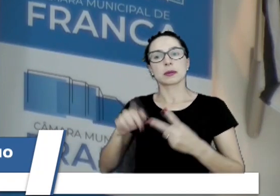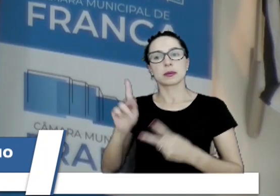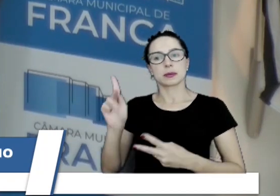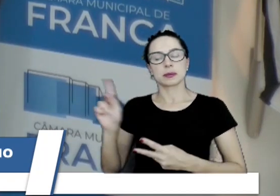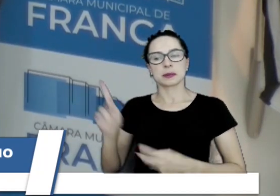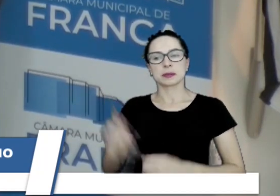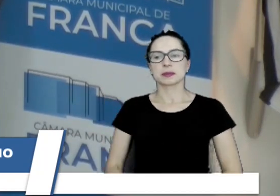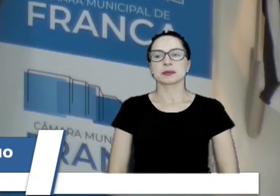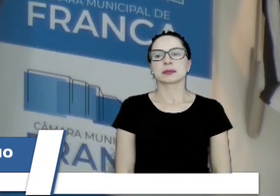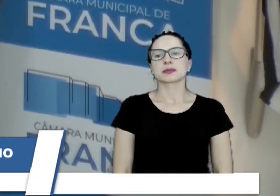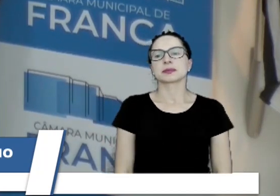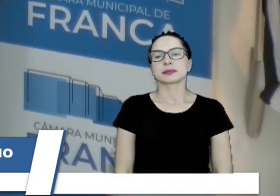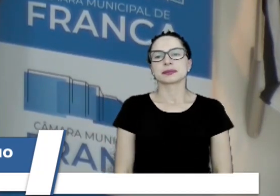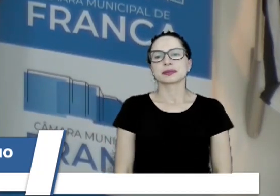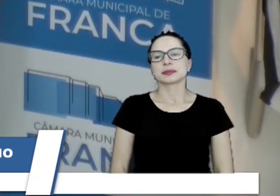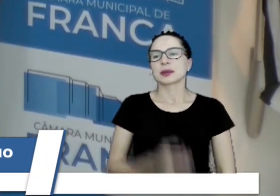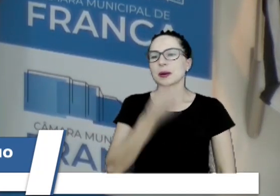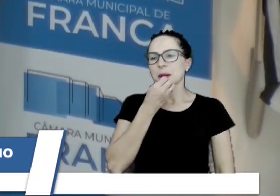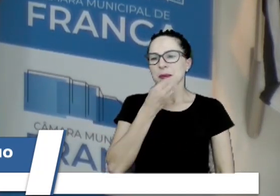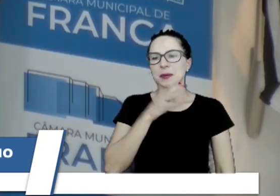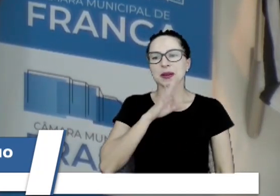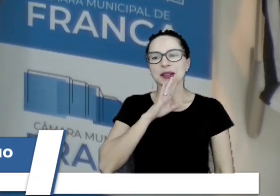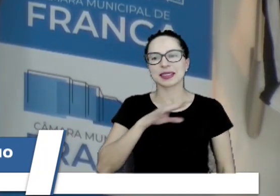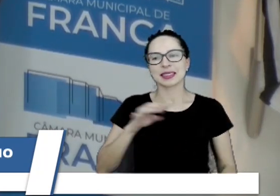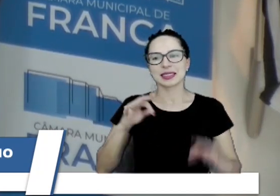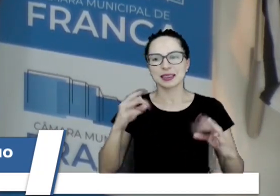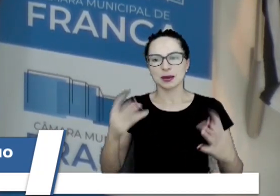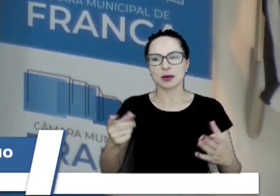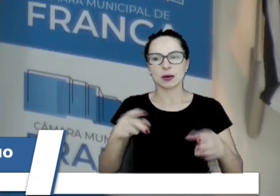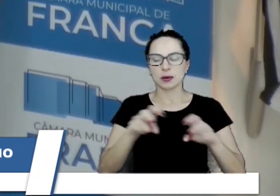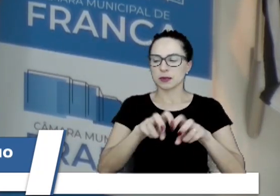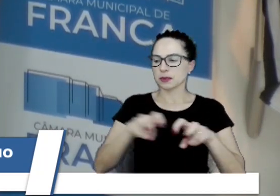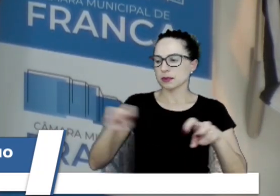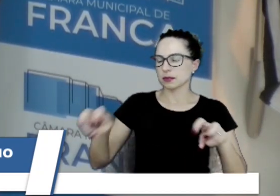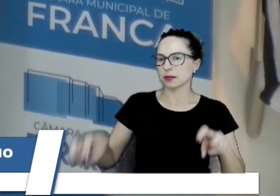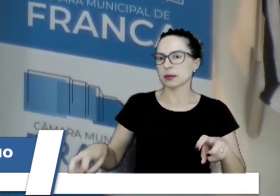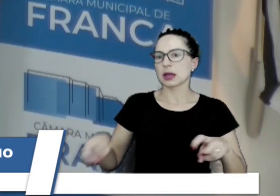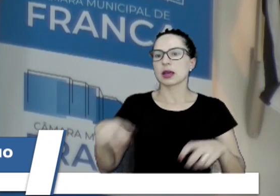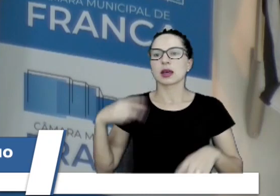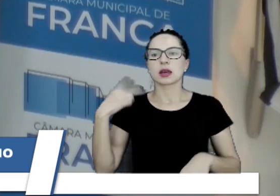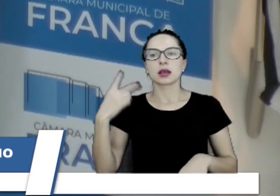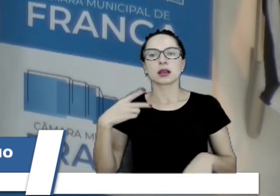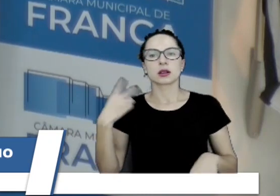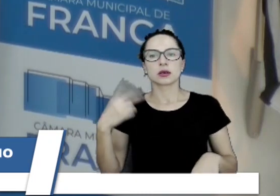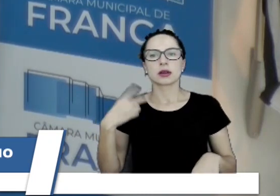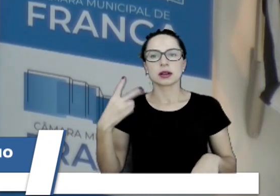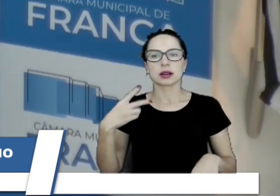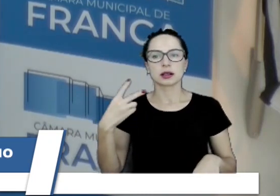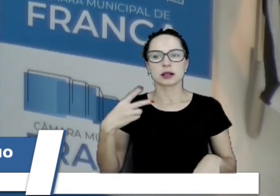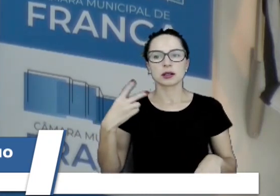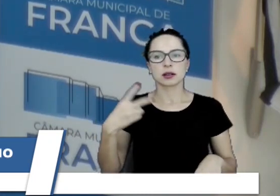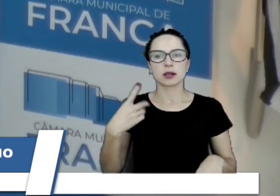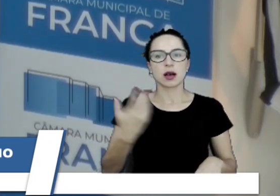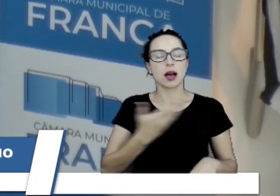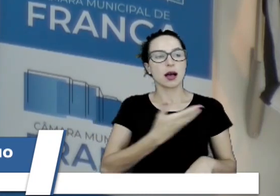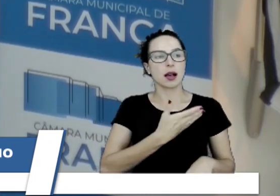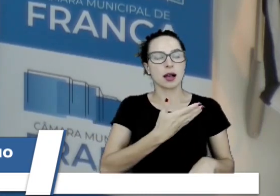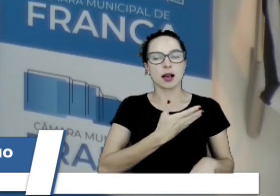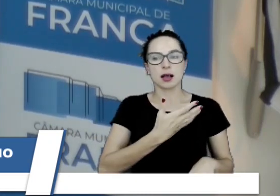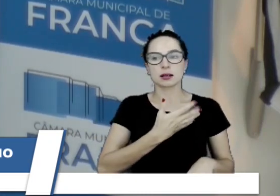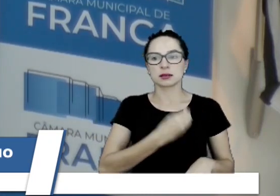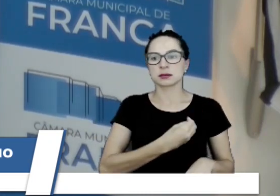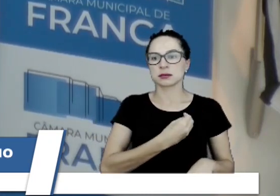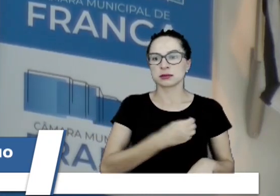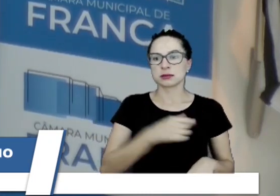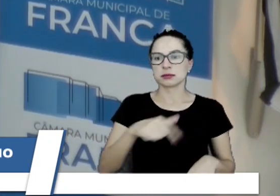Boa tarde a todos, mesa diretora, vereadores, amigos que aqui se encontram no plenário,